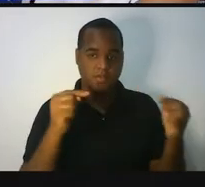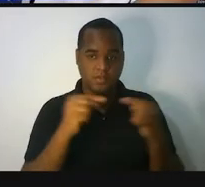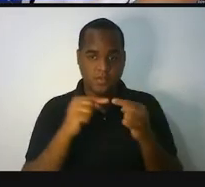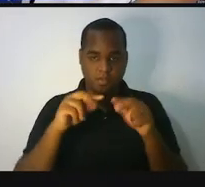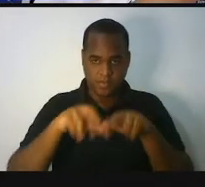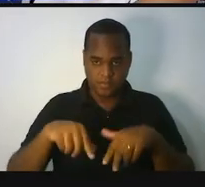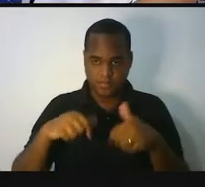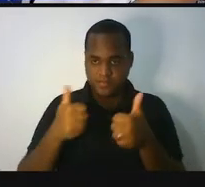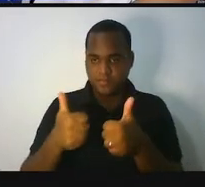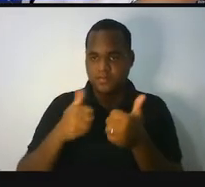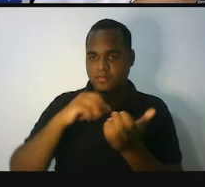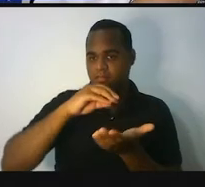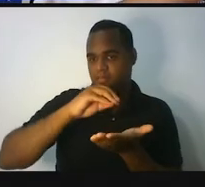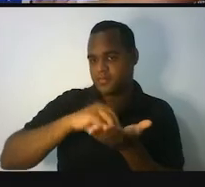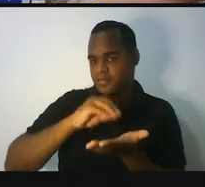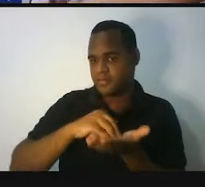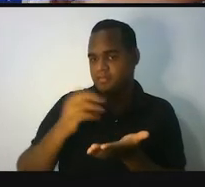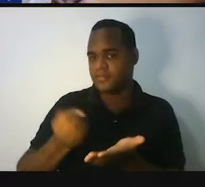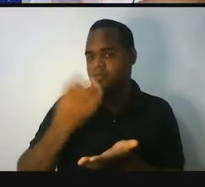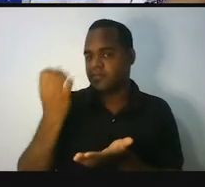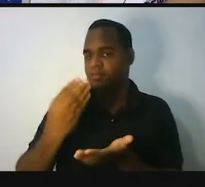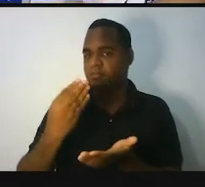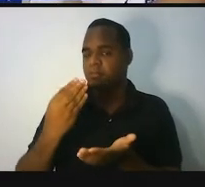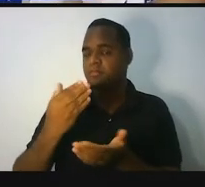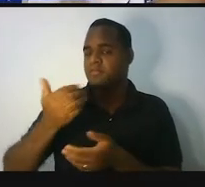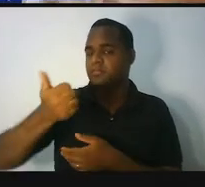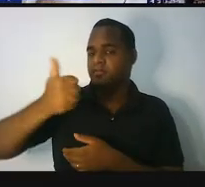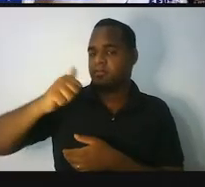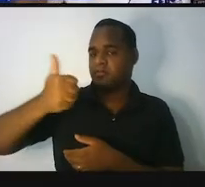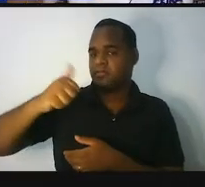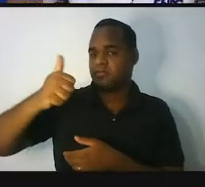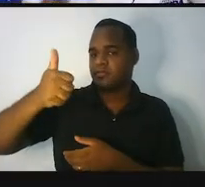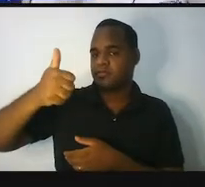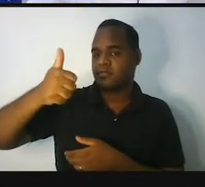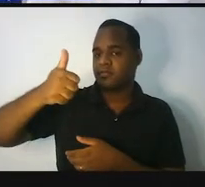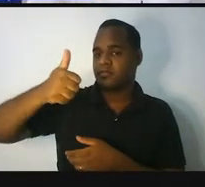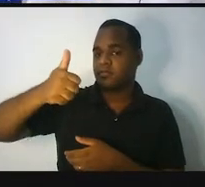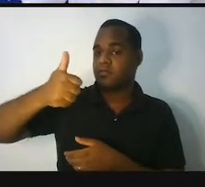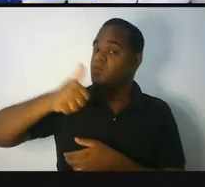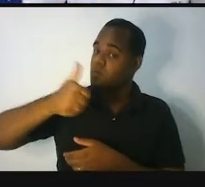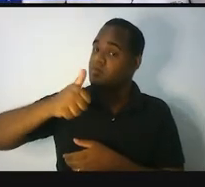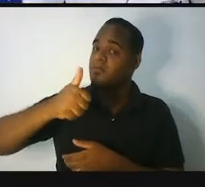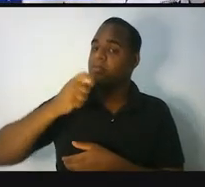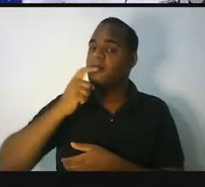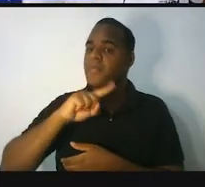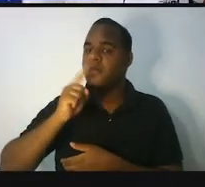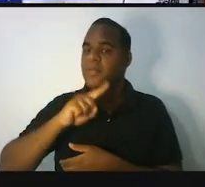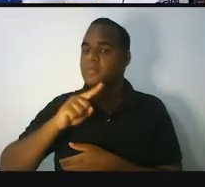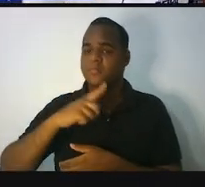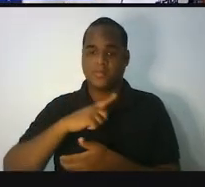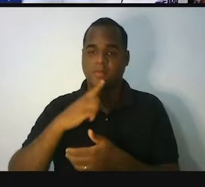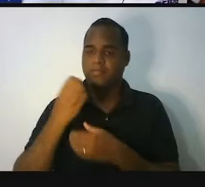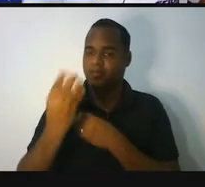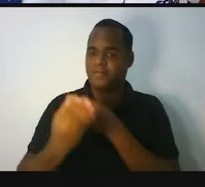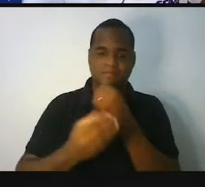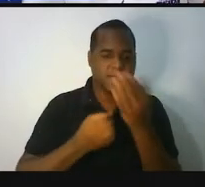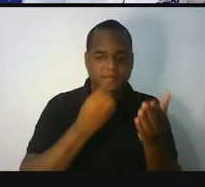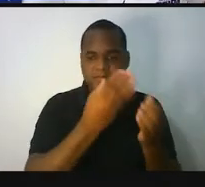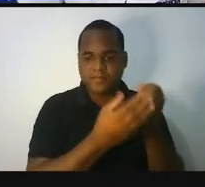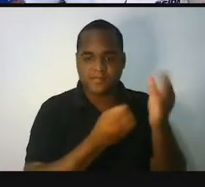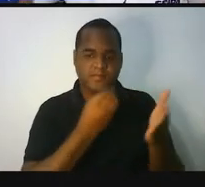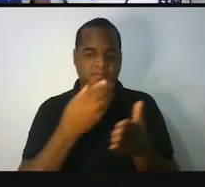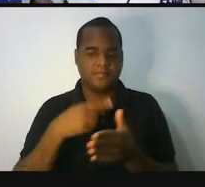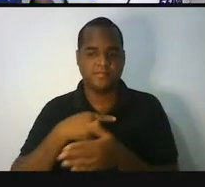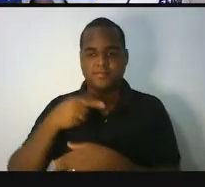sobra quanto? Sobra onze. Então eu tenho onze pirulitos para serem distribuídos